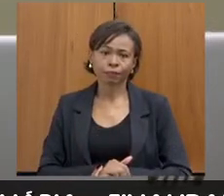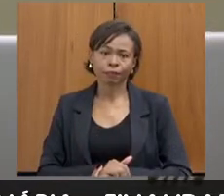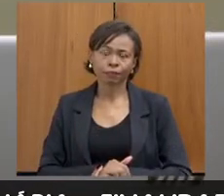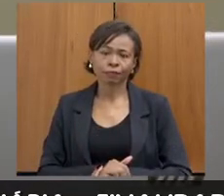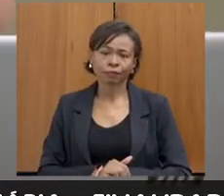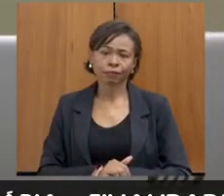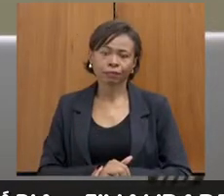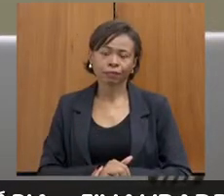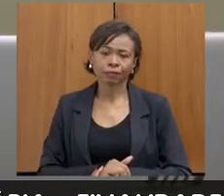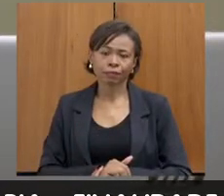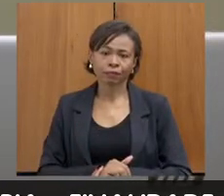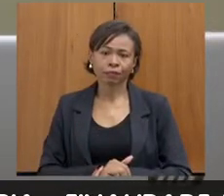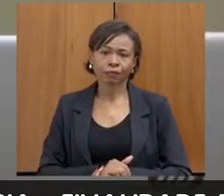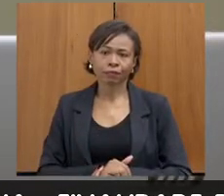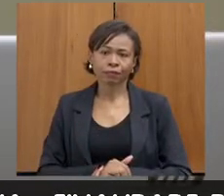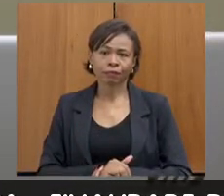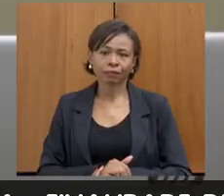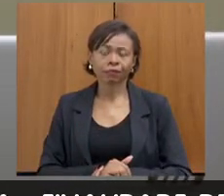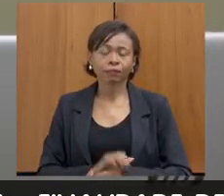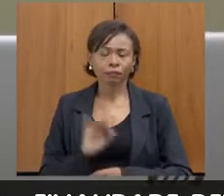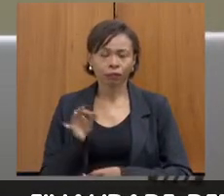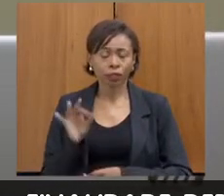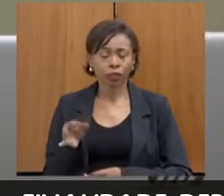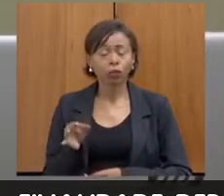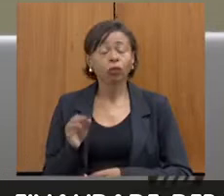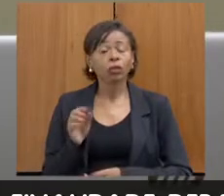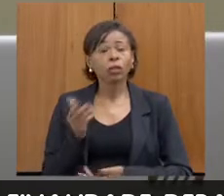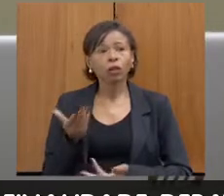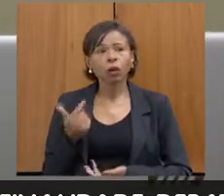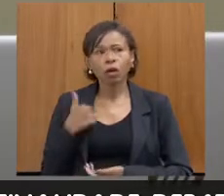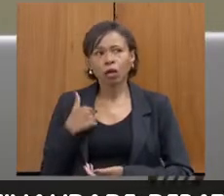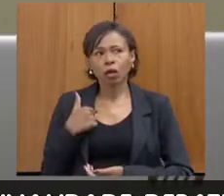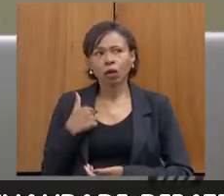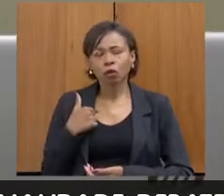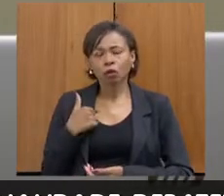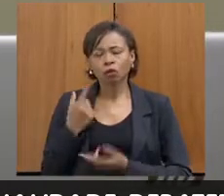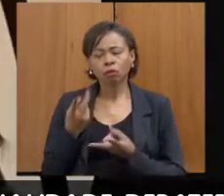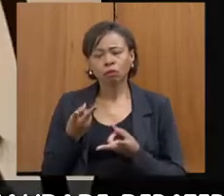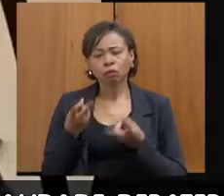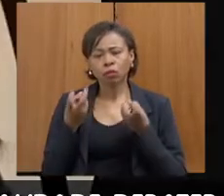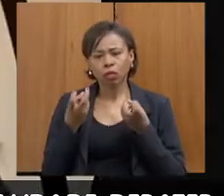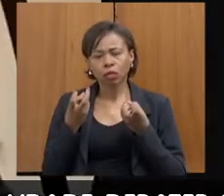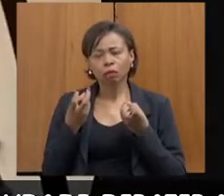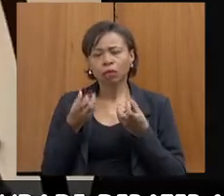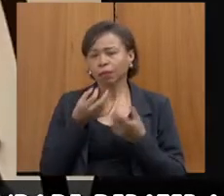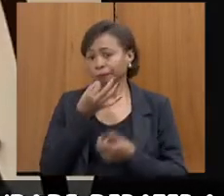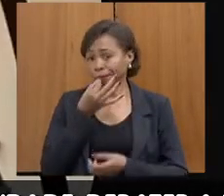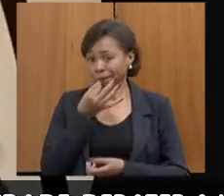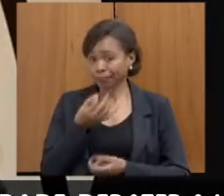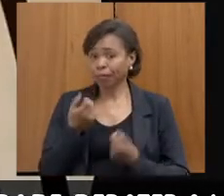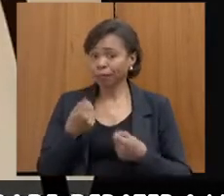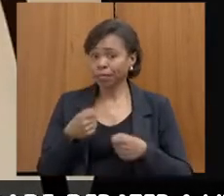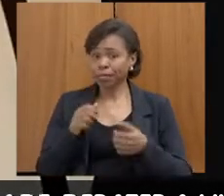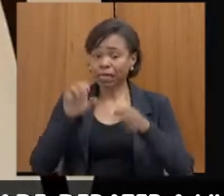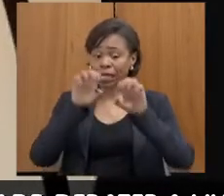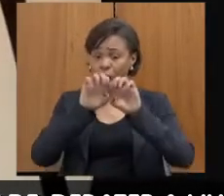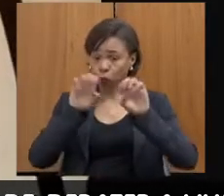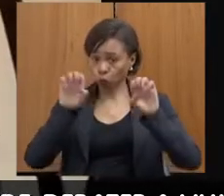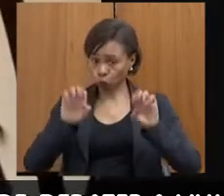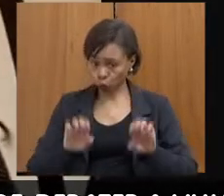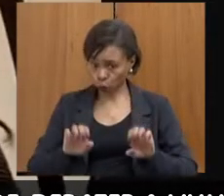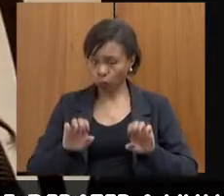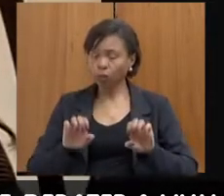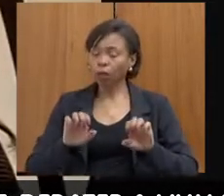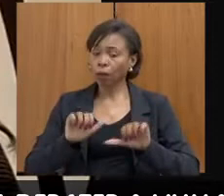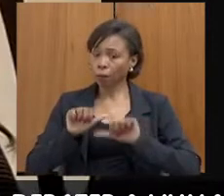Uberaba mesmo, desculpa. O que eu observo é que nós precisamos melhorar a estrutura, hoje nós